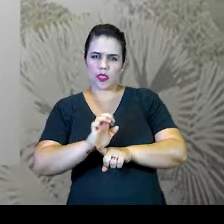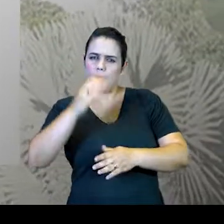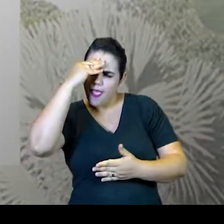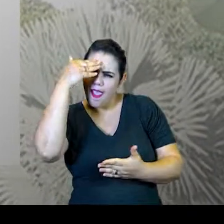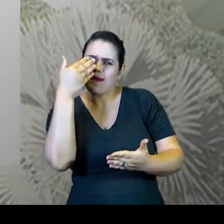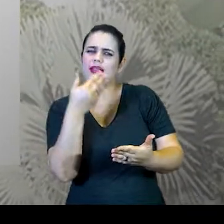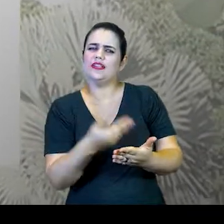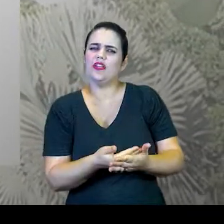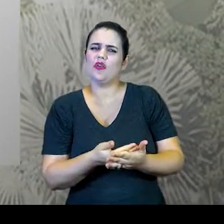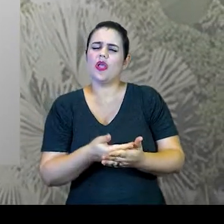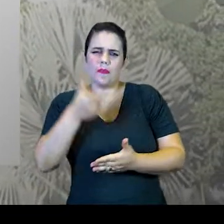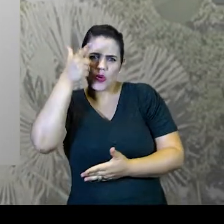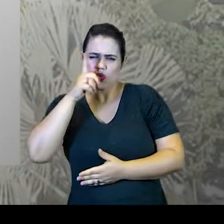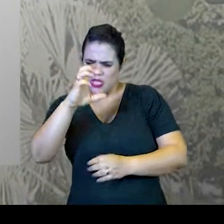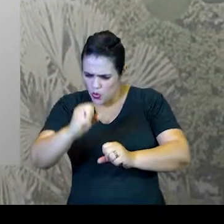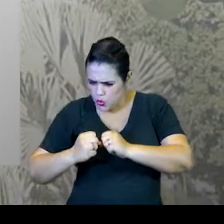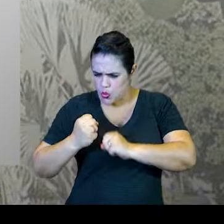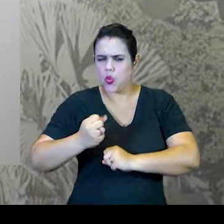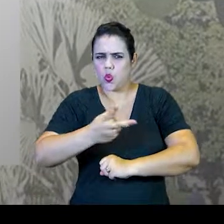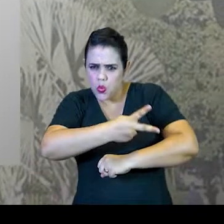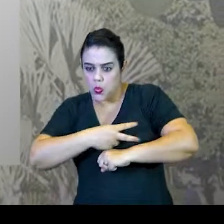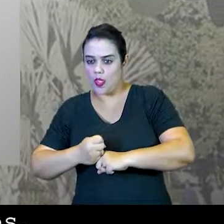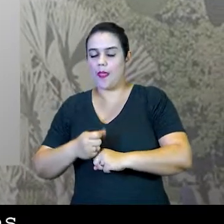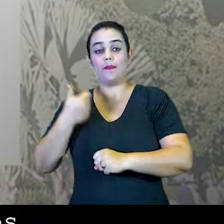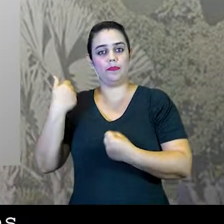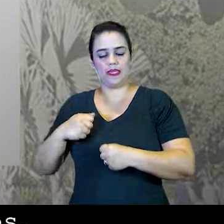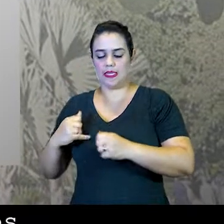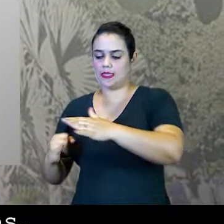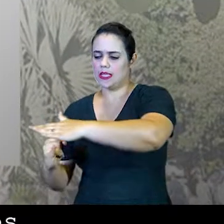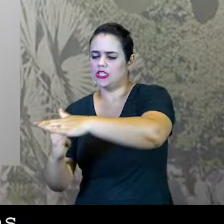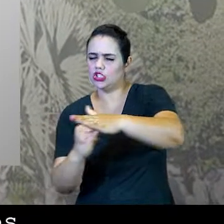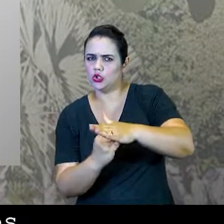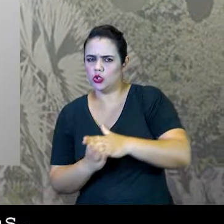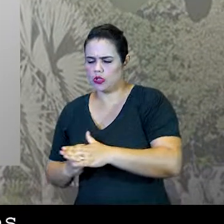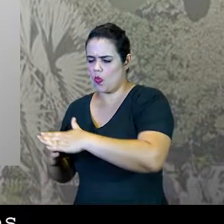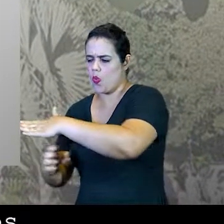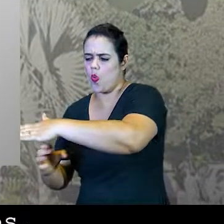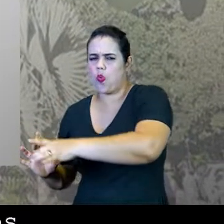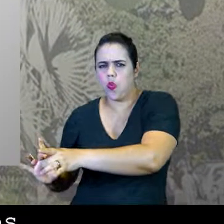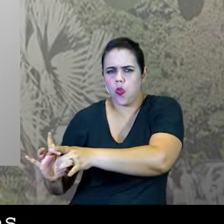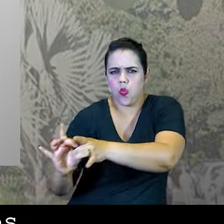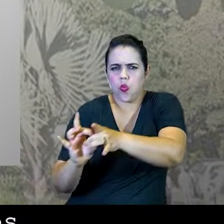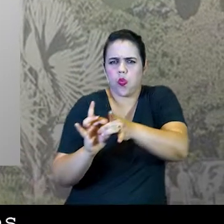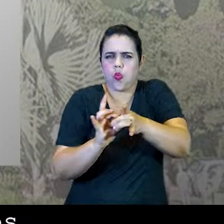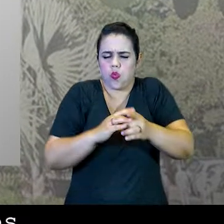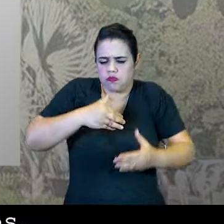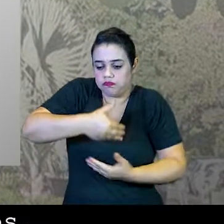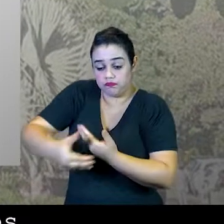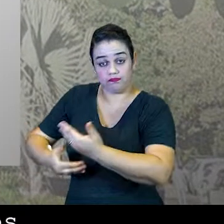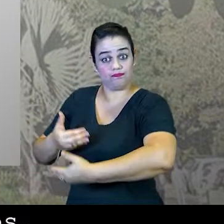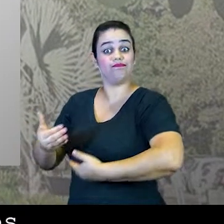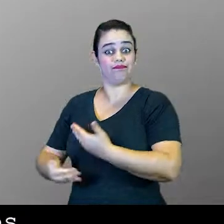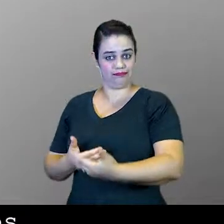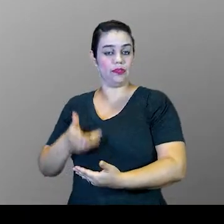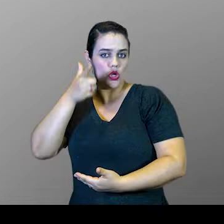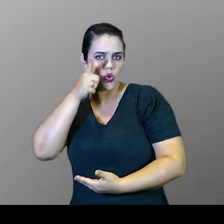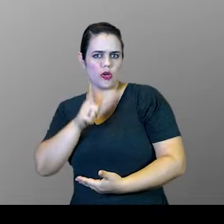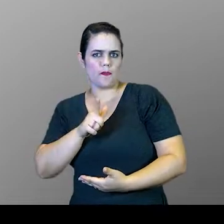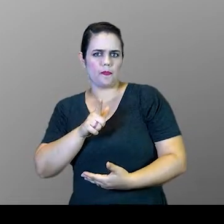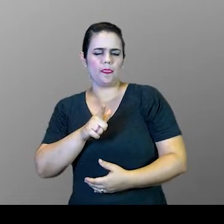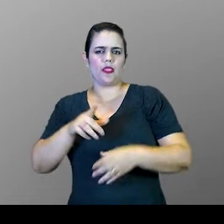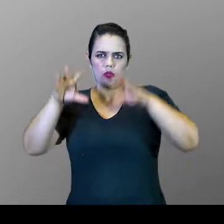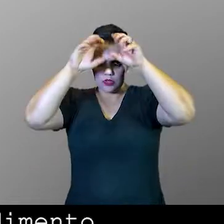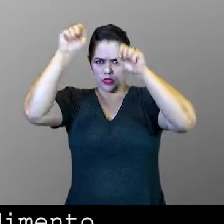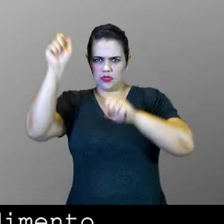acredita que, para o sucesso de todo esse empenho, é fundamental o envolvimento de outras instituições. O